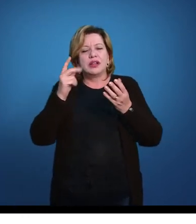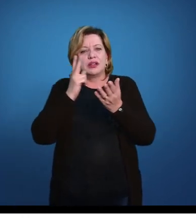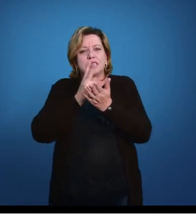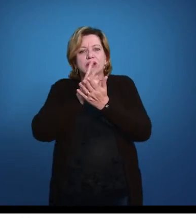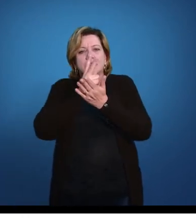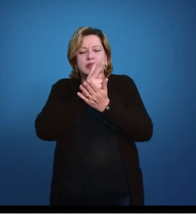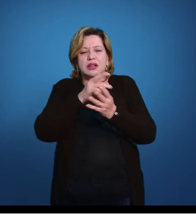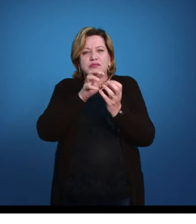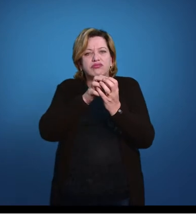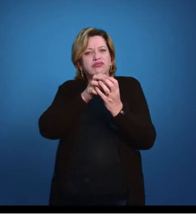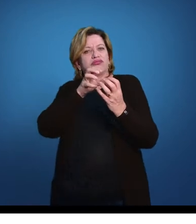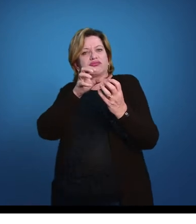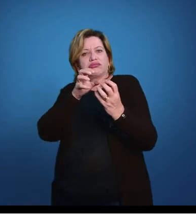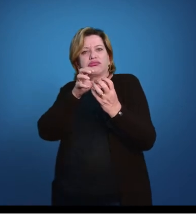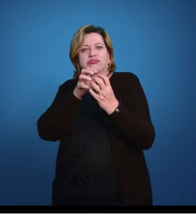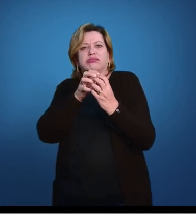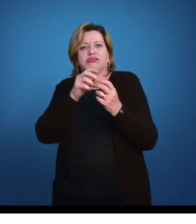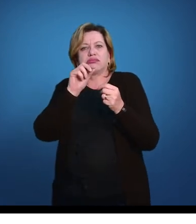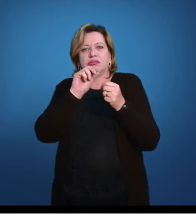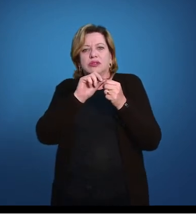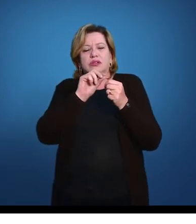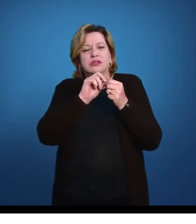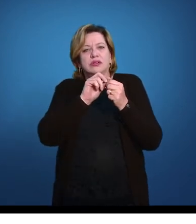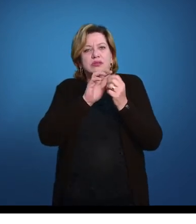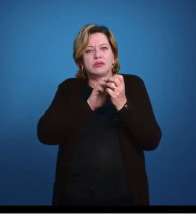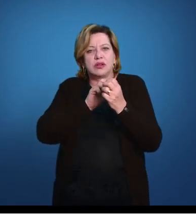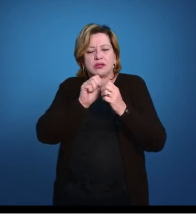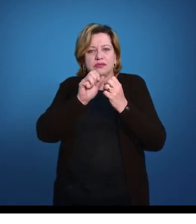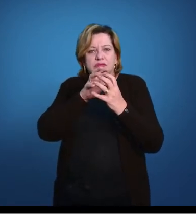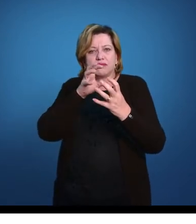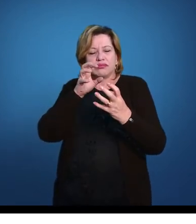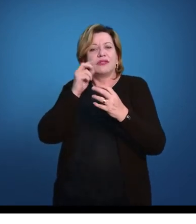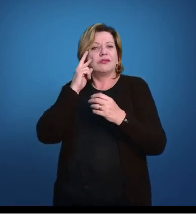articuladas. E elas fazem o movimento assim.